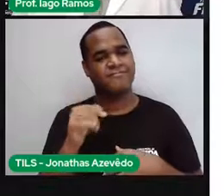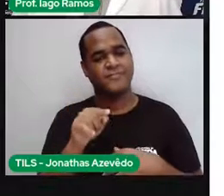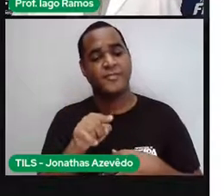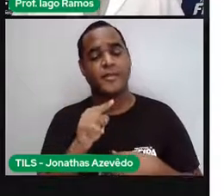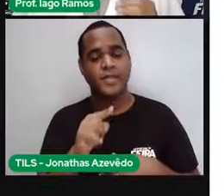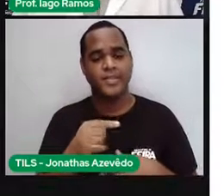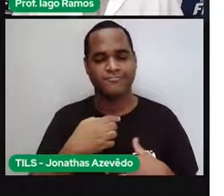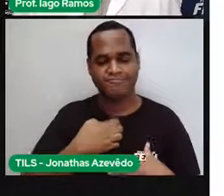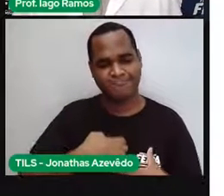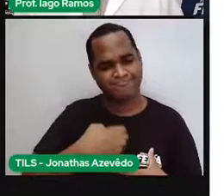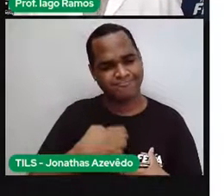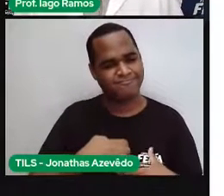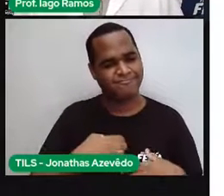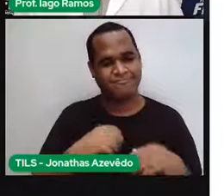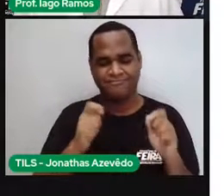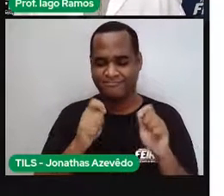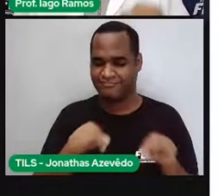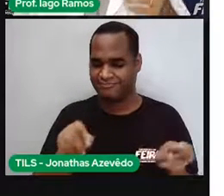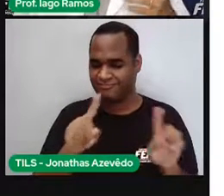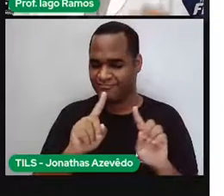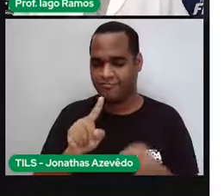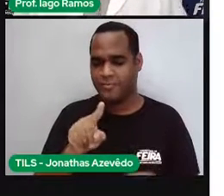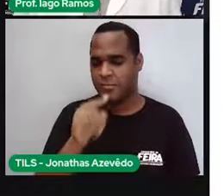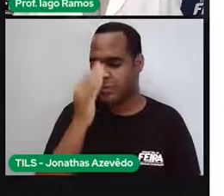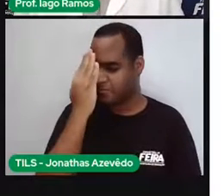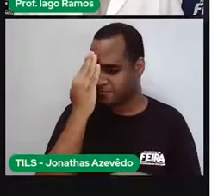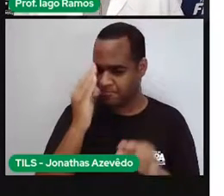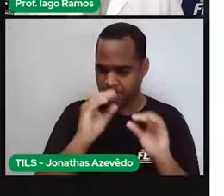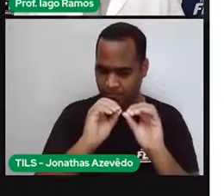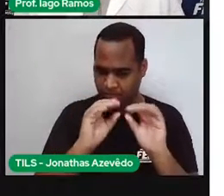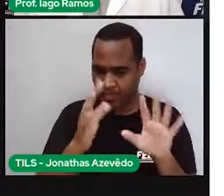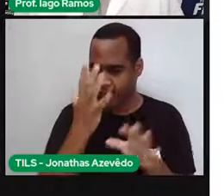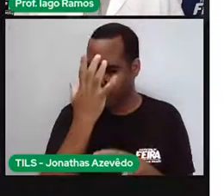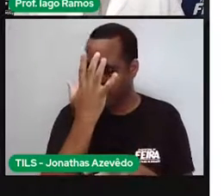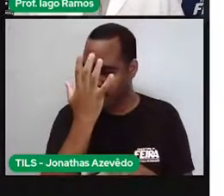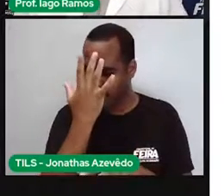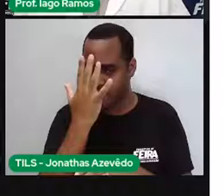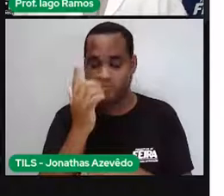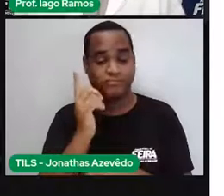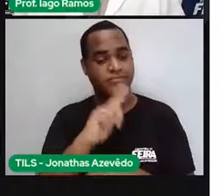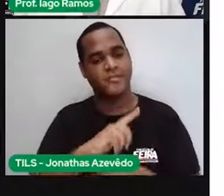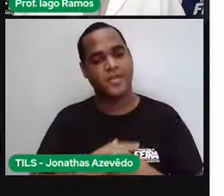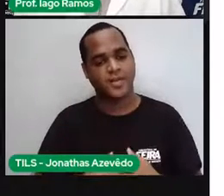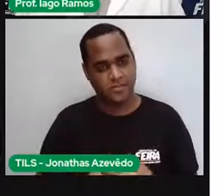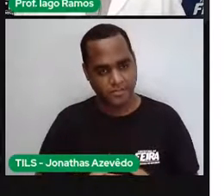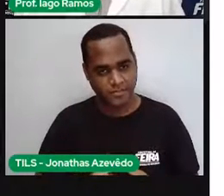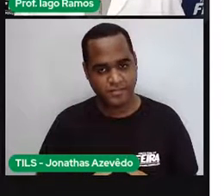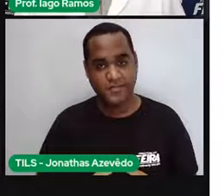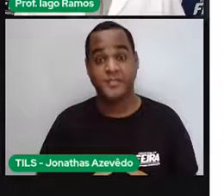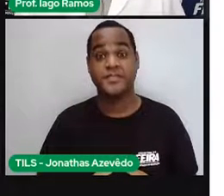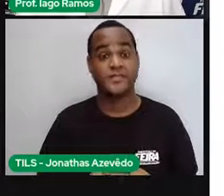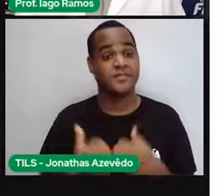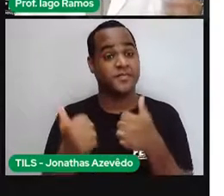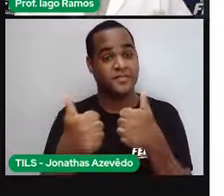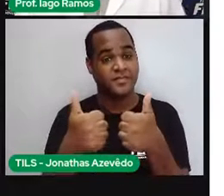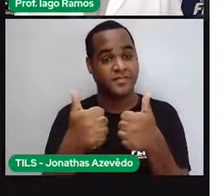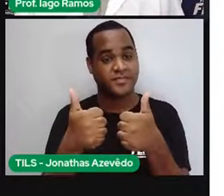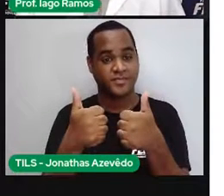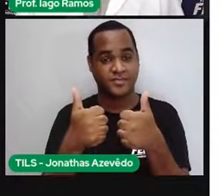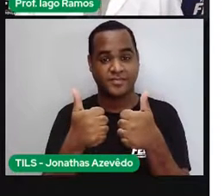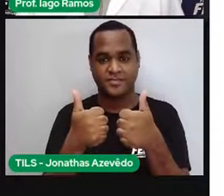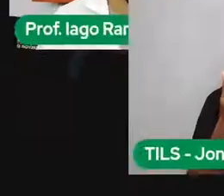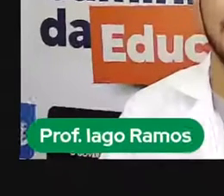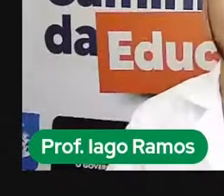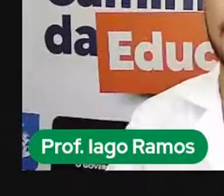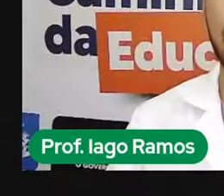sem estresse, a gente consegue entender isso de maneira fácil, tá bom? Bom, e aí, o é a